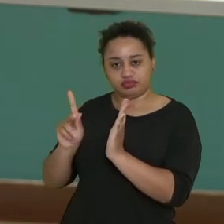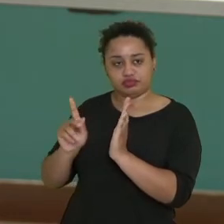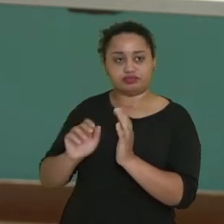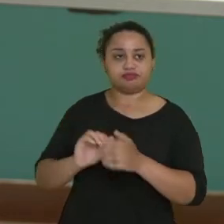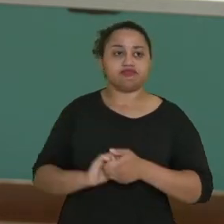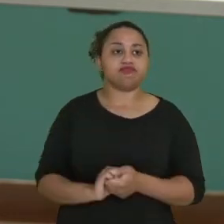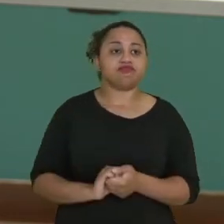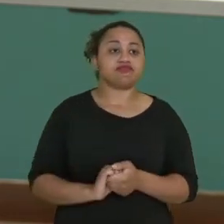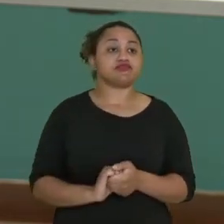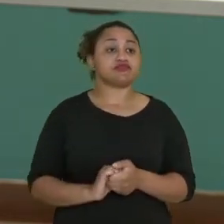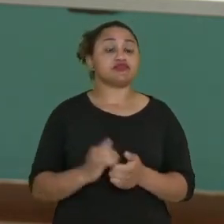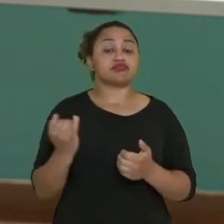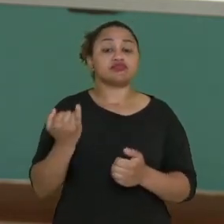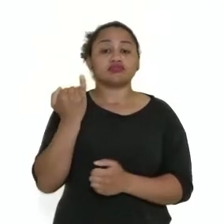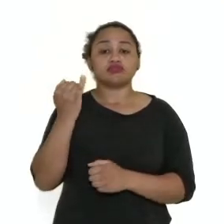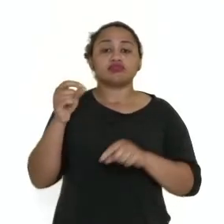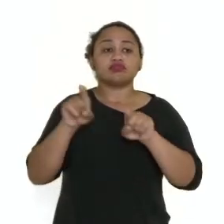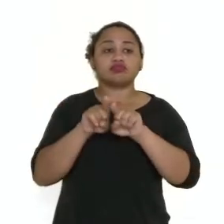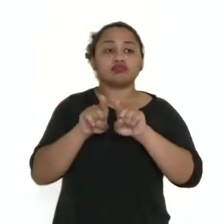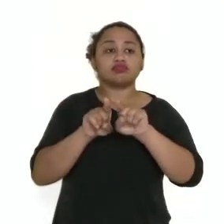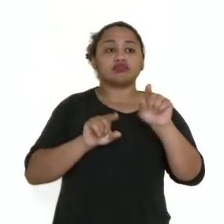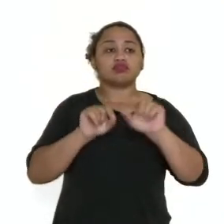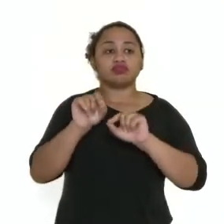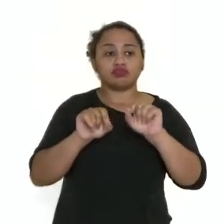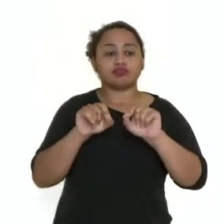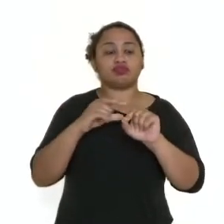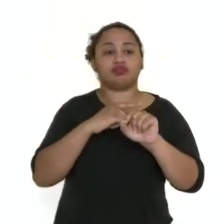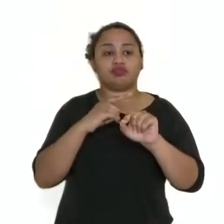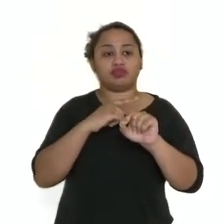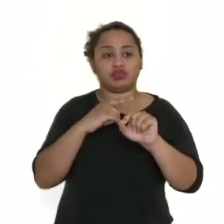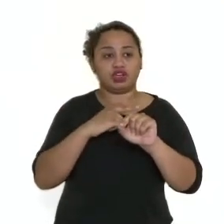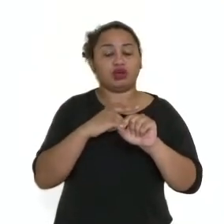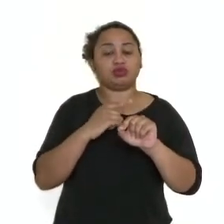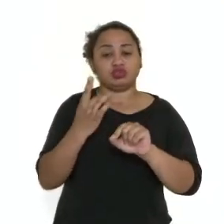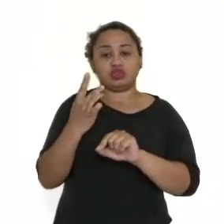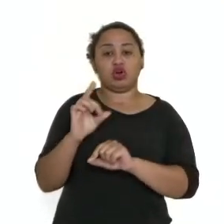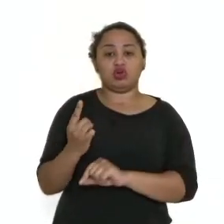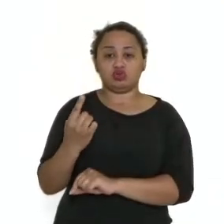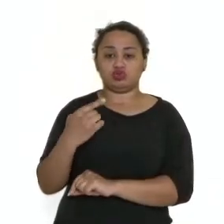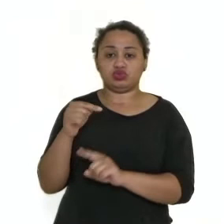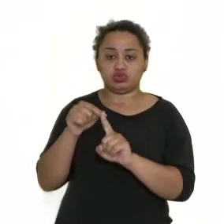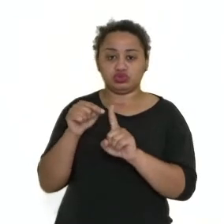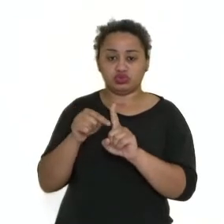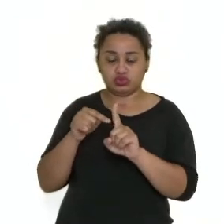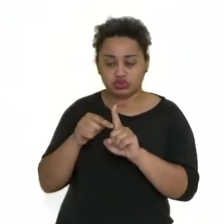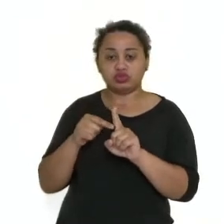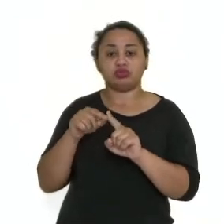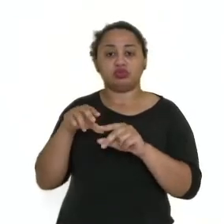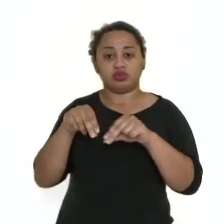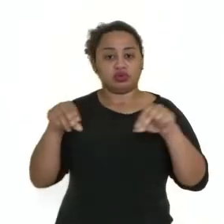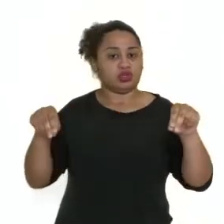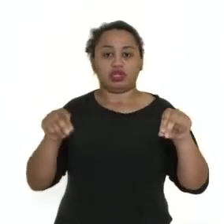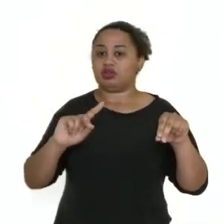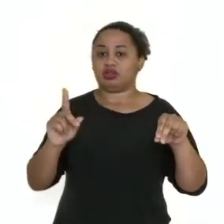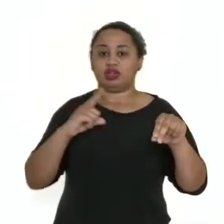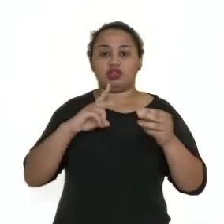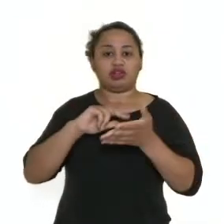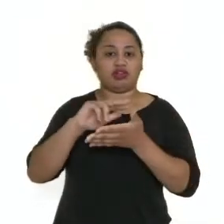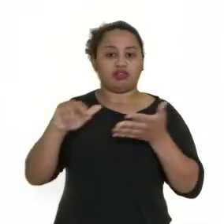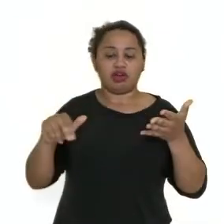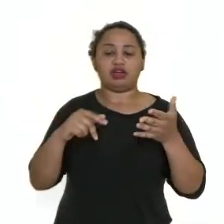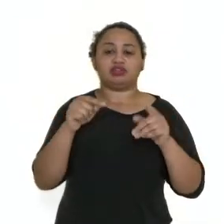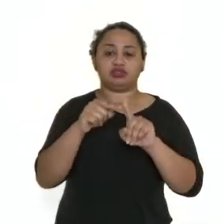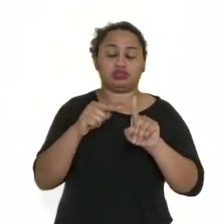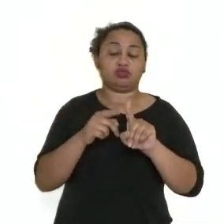O que mais que é importante saber? Temos um único estilo de cordel? Não, nós temos vários estilos, né? Alguns mais